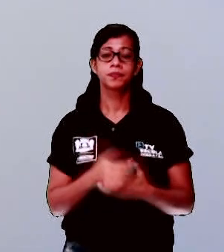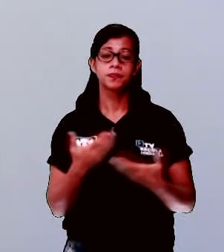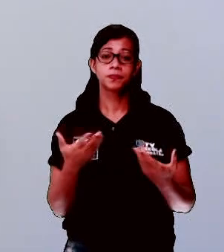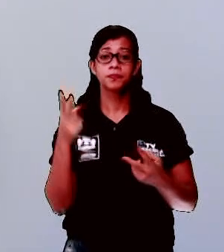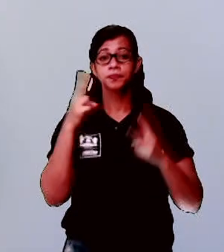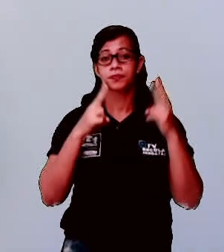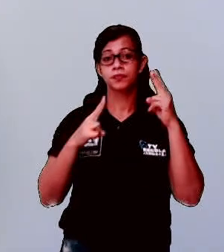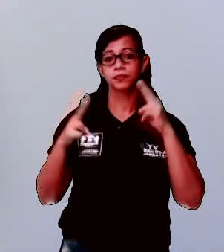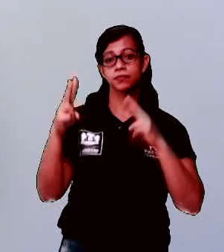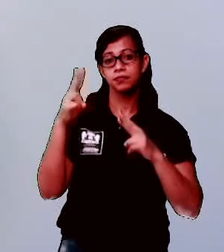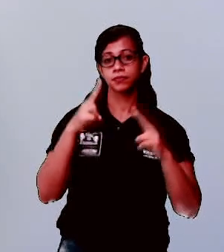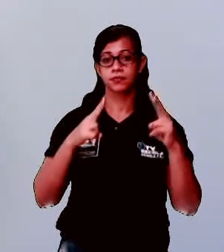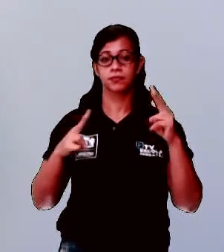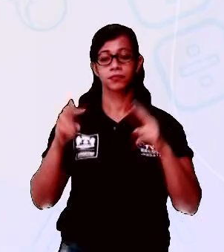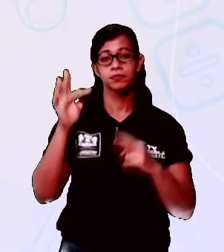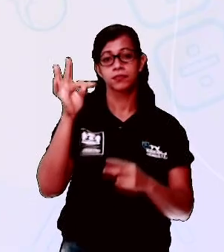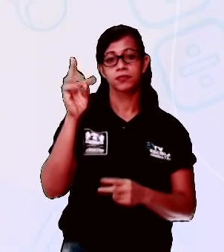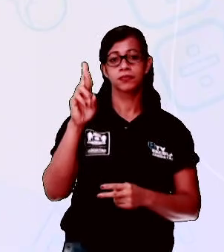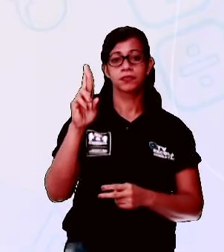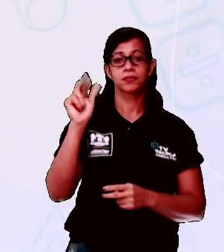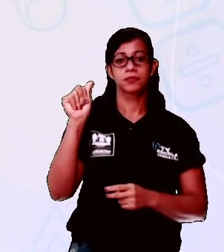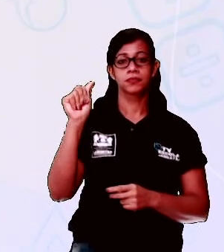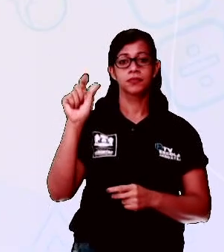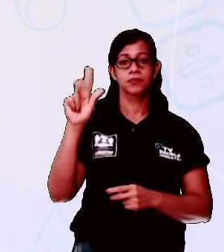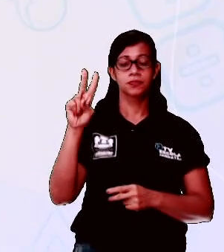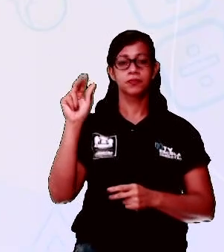ver um trava-línguas. Vamos fazer a leitura?